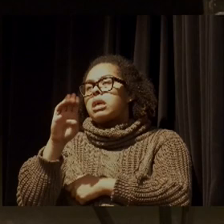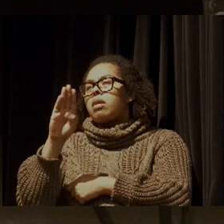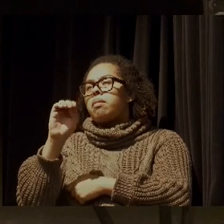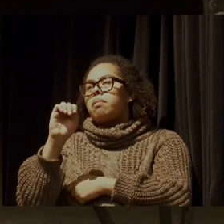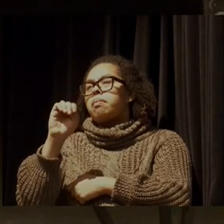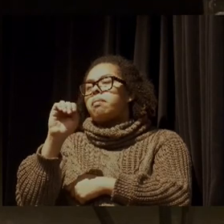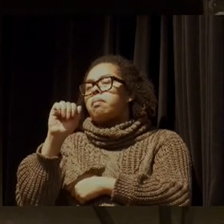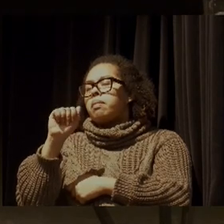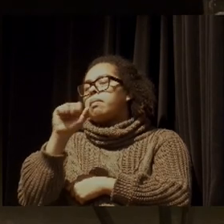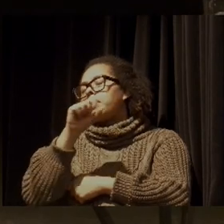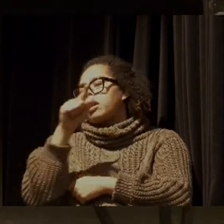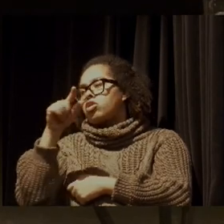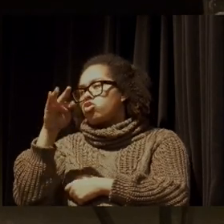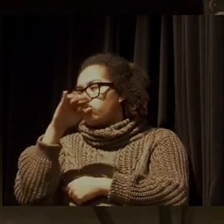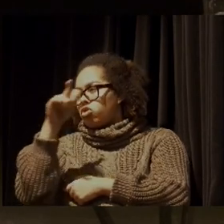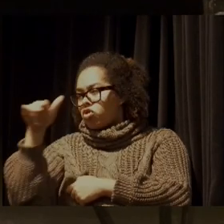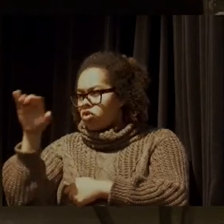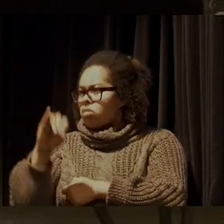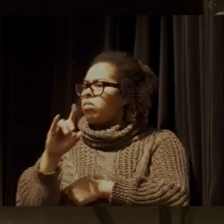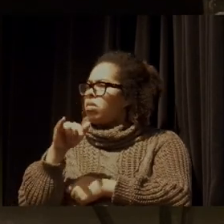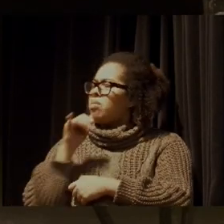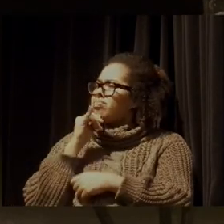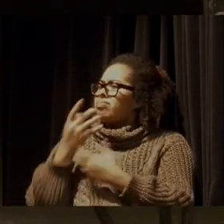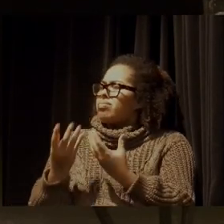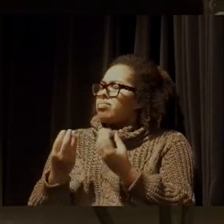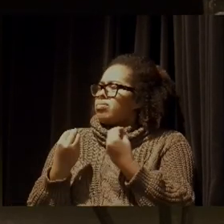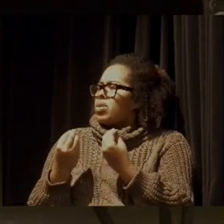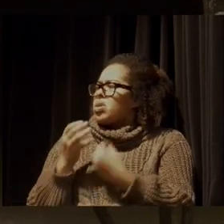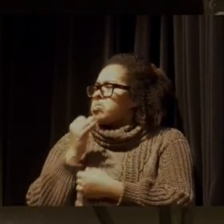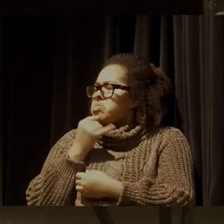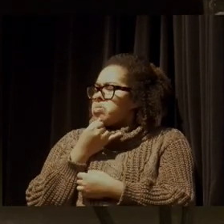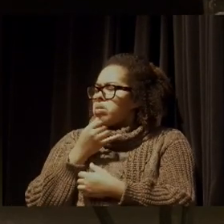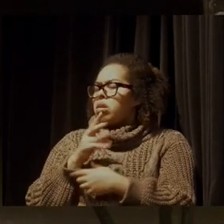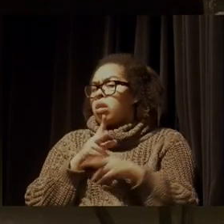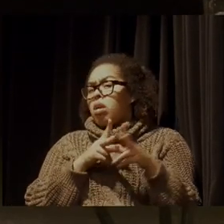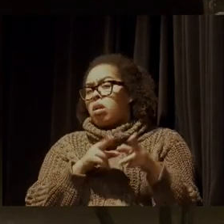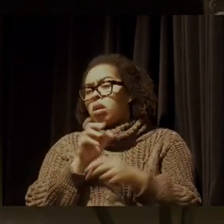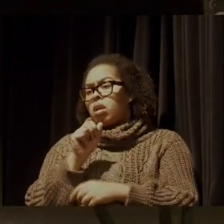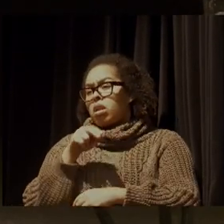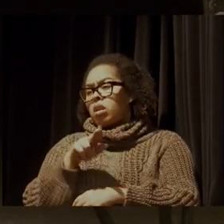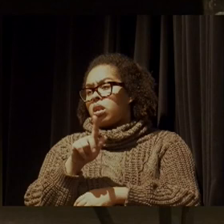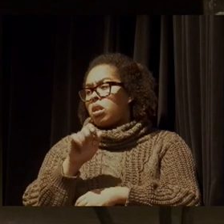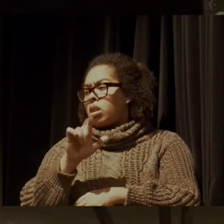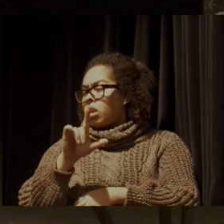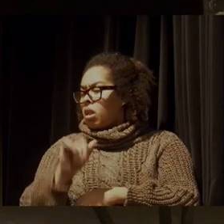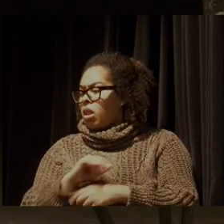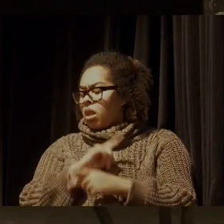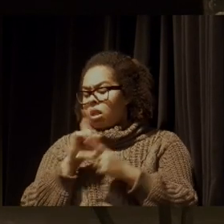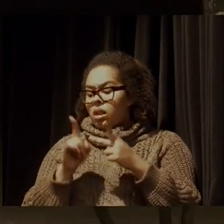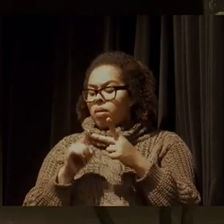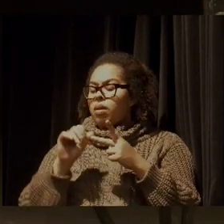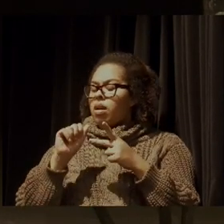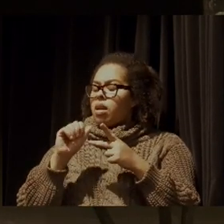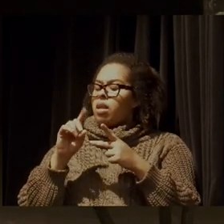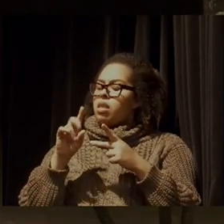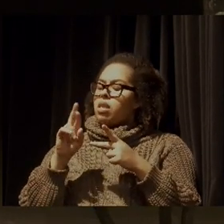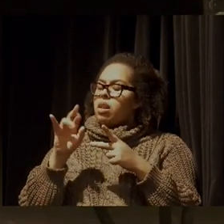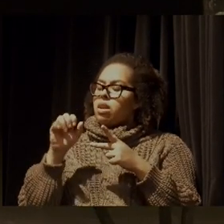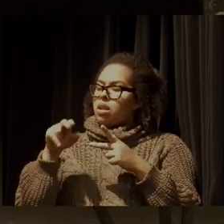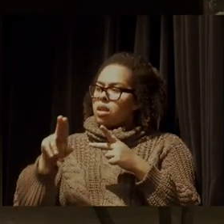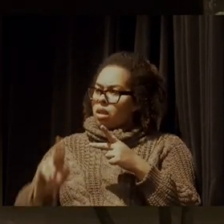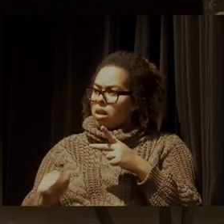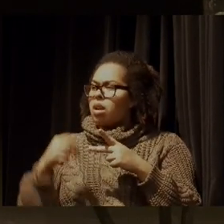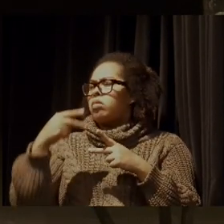dramática que nós estamos vivendo. E daí, o que a Ângela colocou, e a Adriana também, é que nós